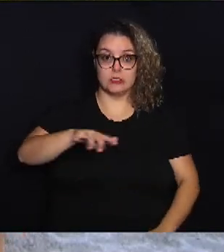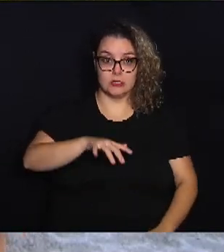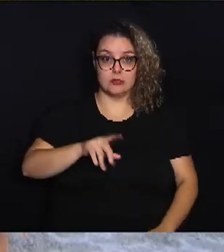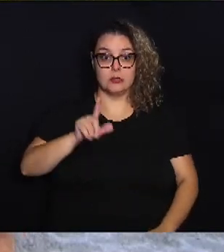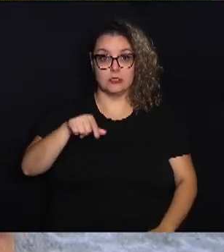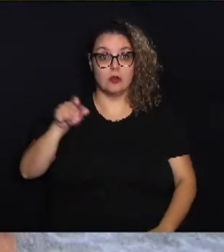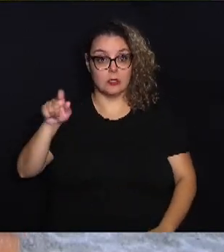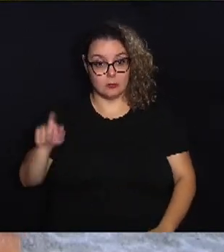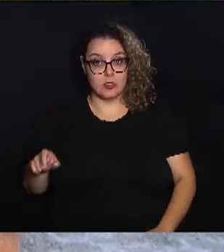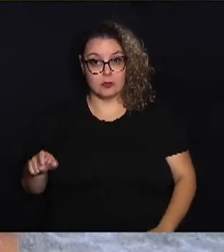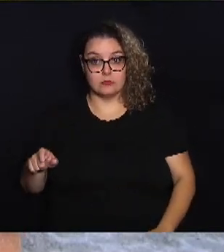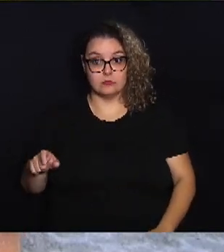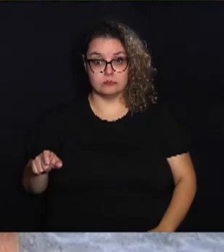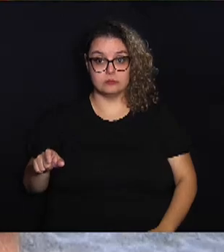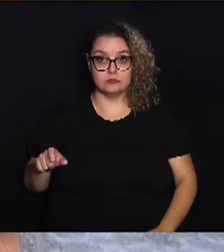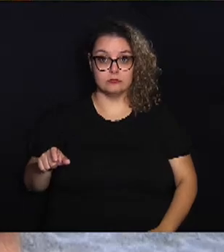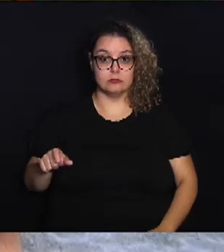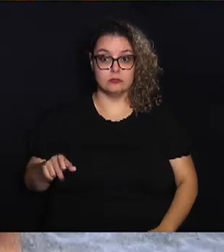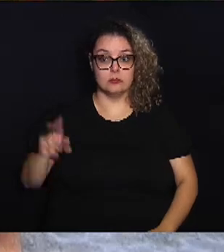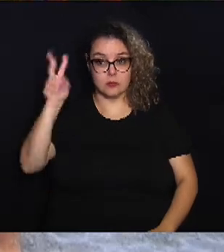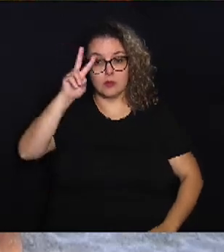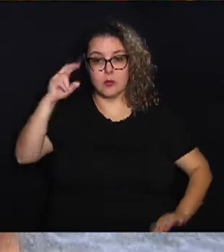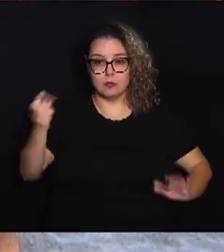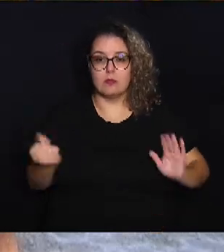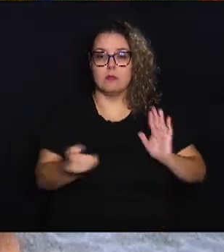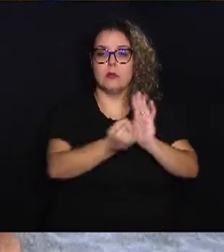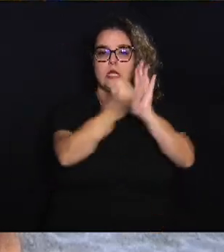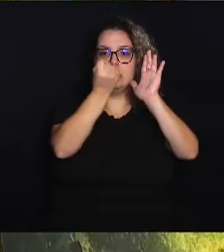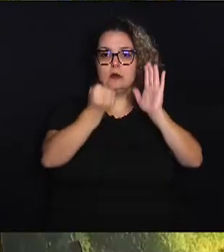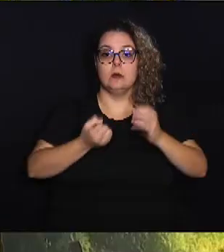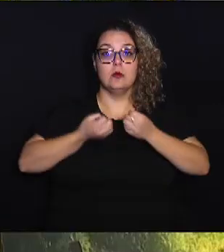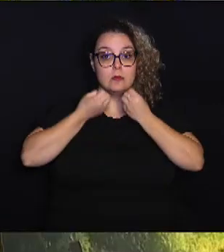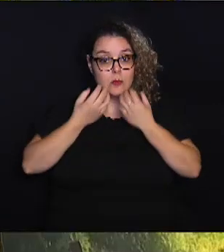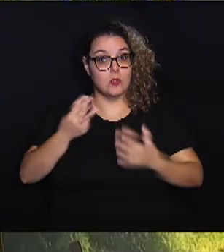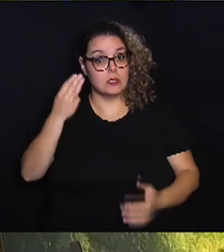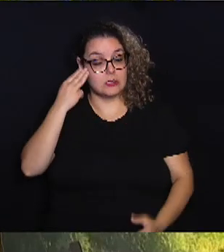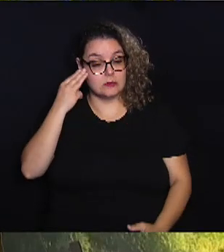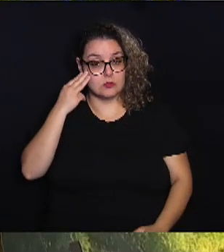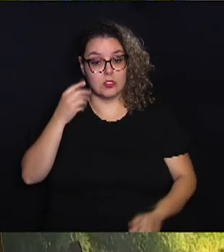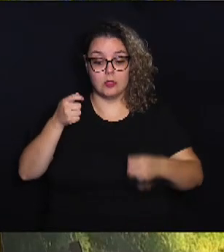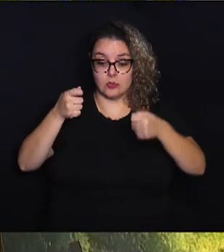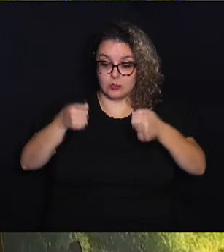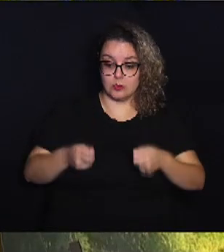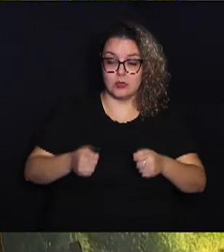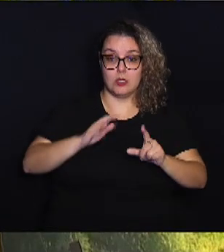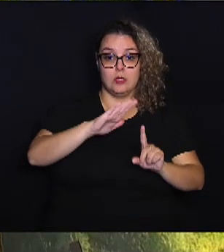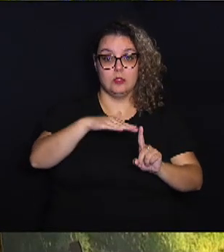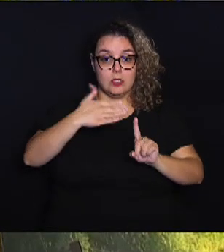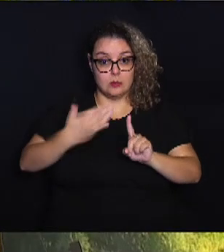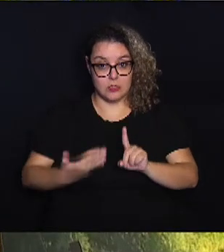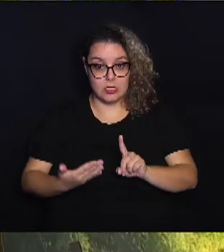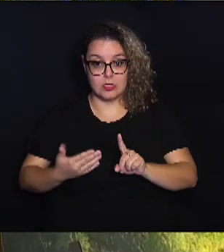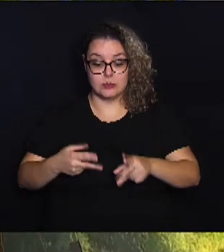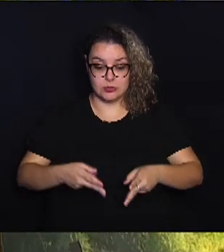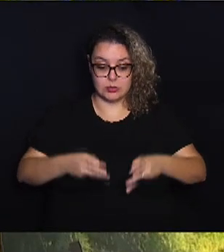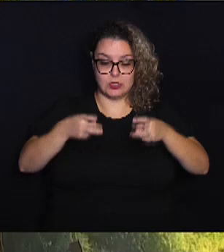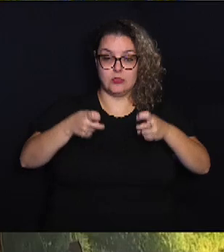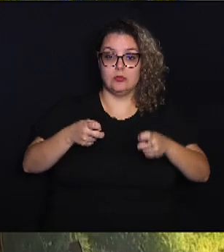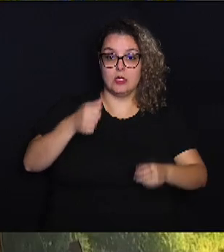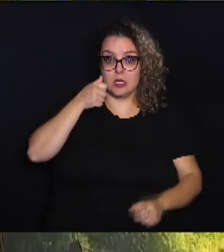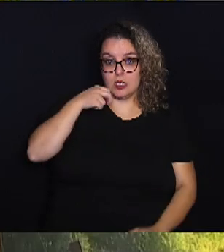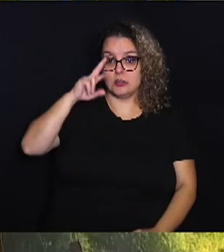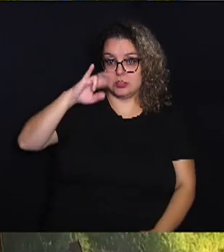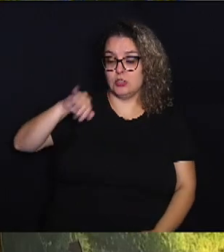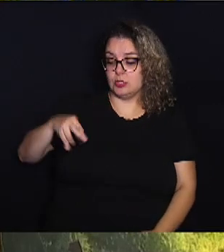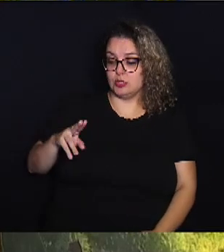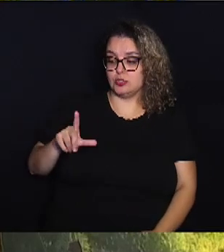é uma pessoa que nos deixa um legado, boas memórias. Consolidando a homenagem em reconhecimento à dona Júlia,